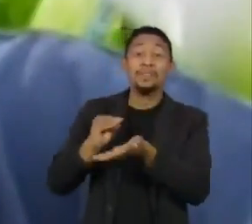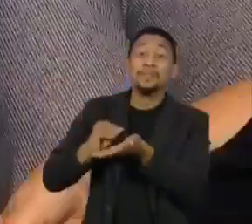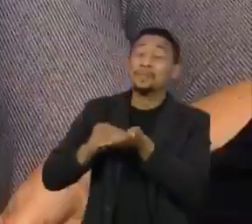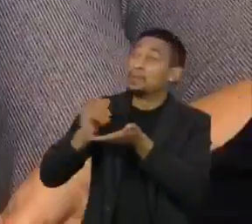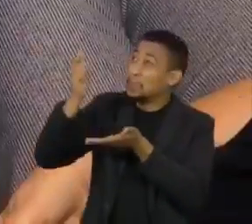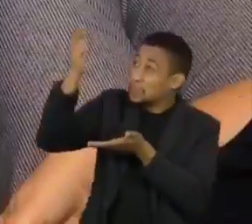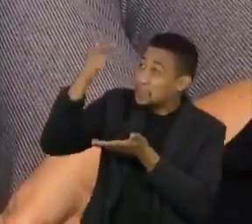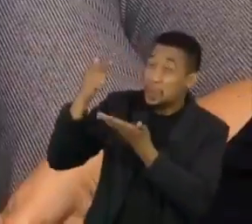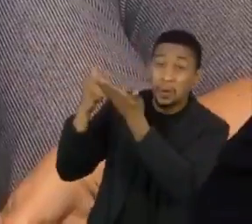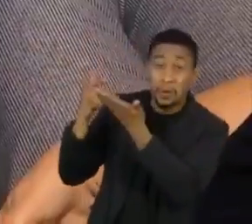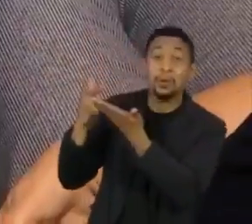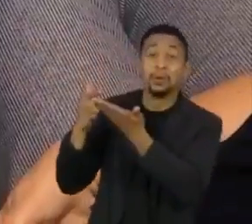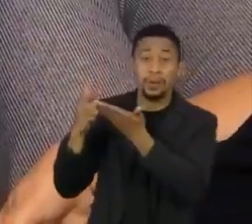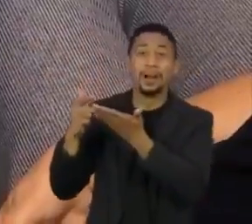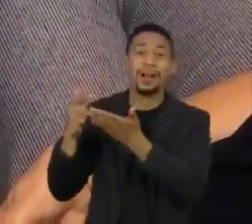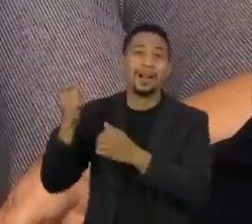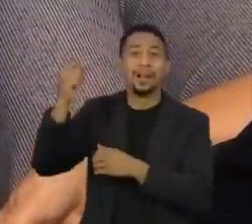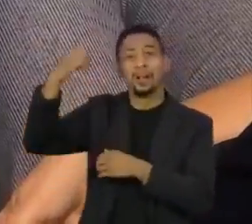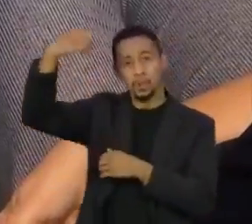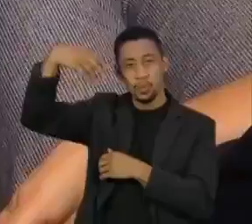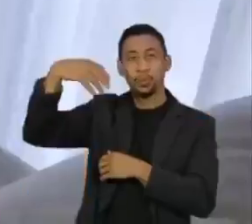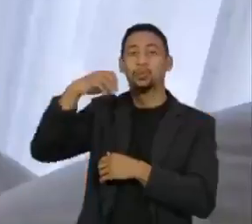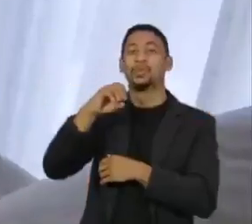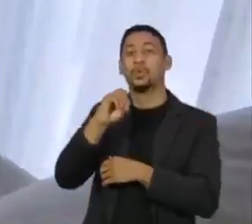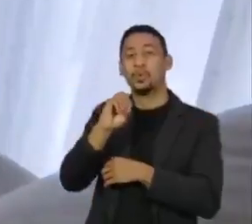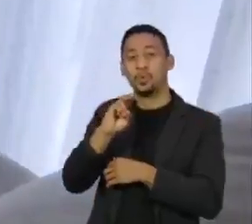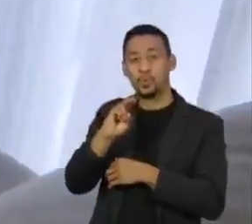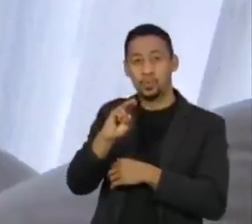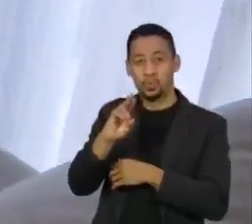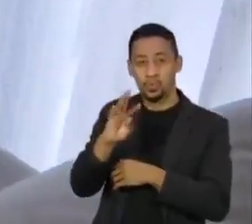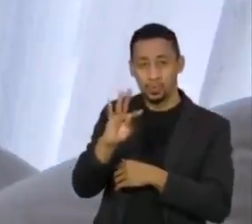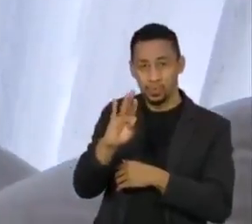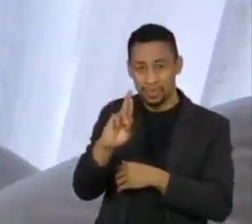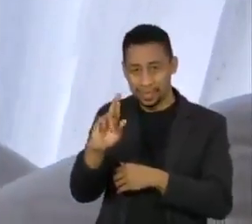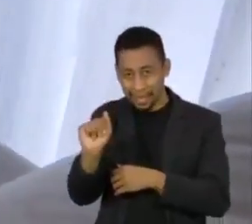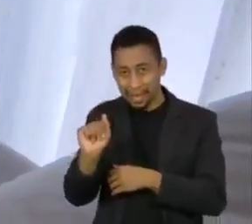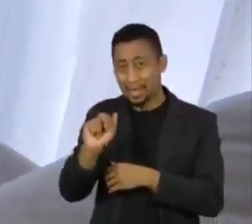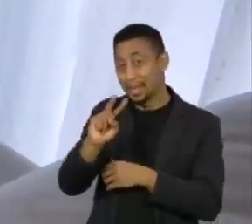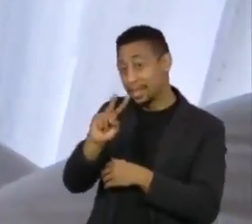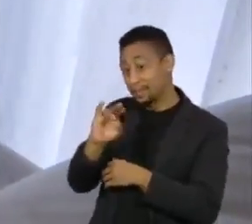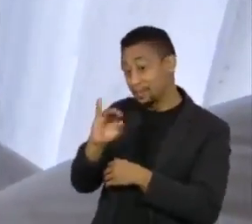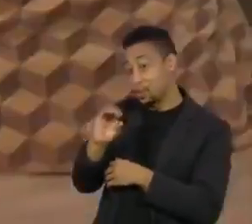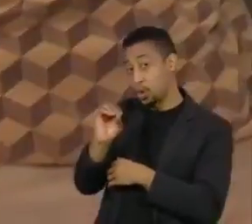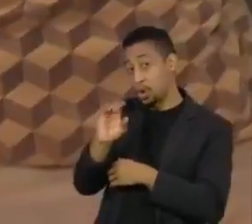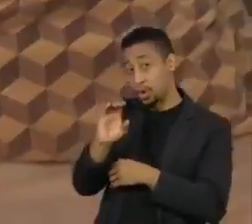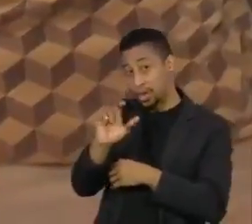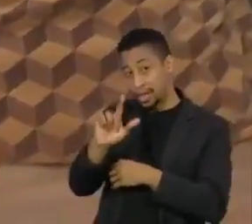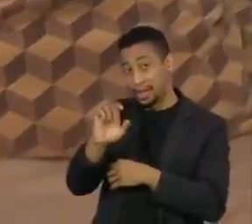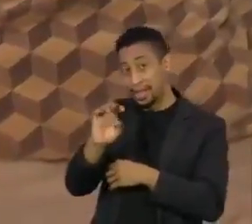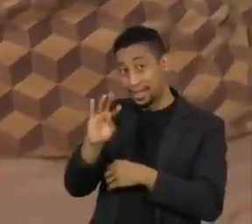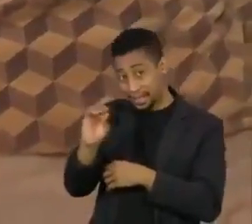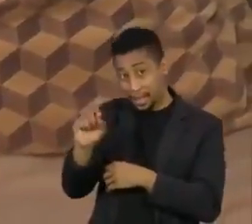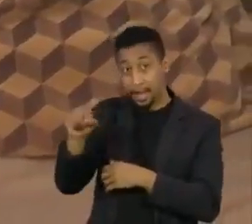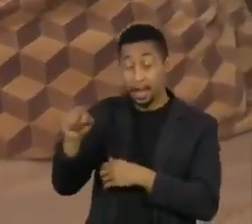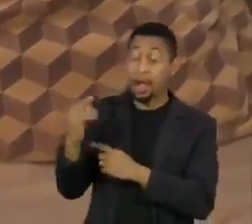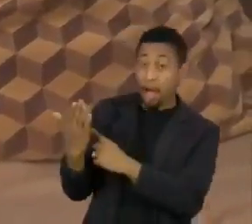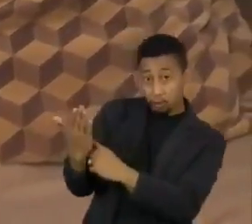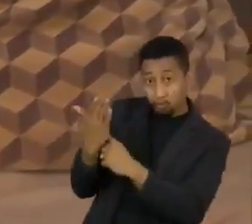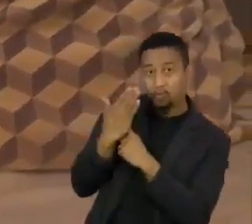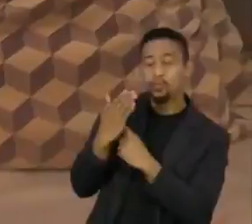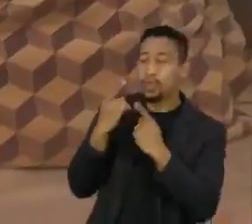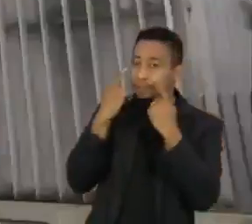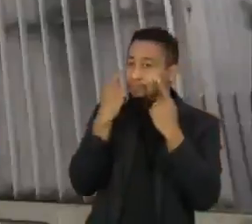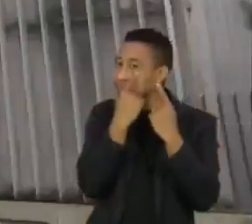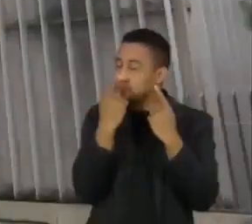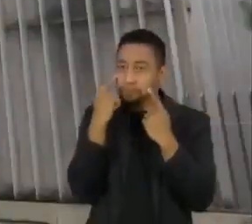da miopia. E fora isso, o nós estamos notando, as crianças estão, desde cedo, muito próximos